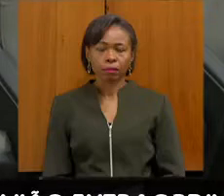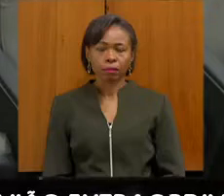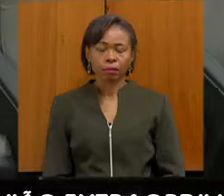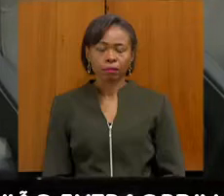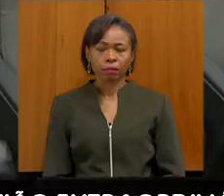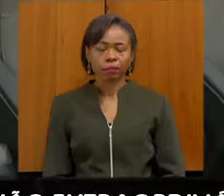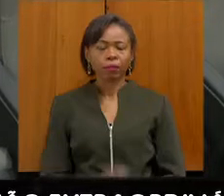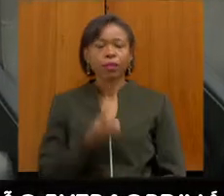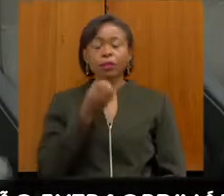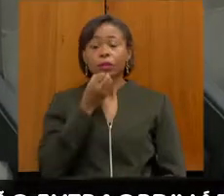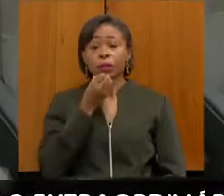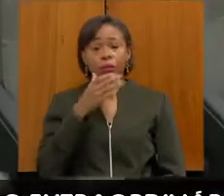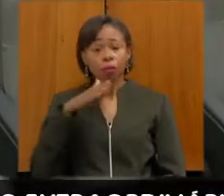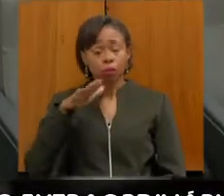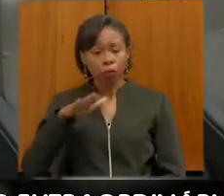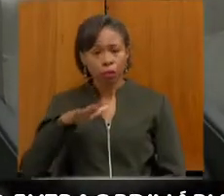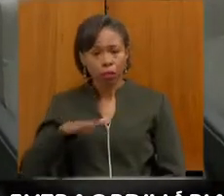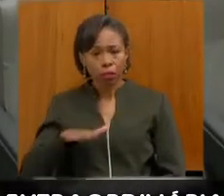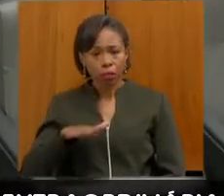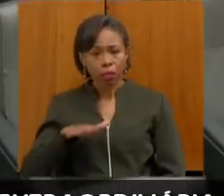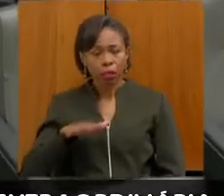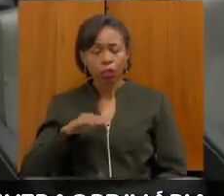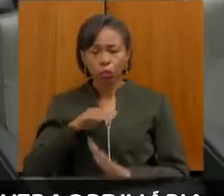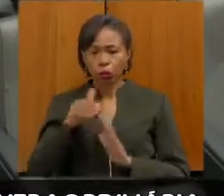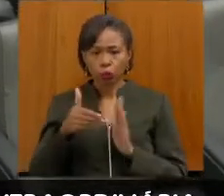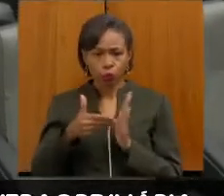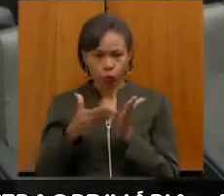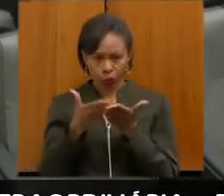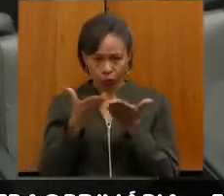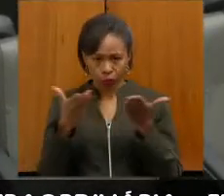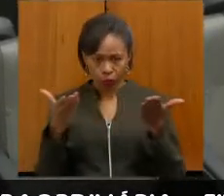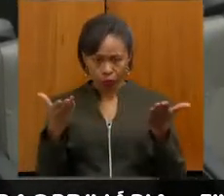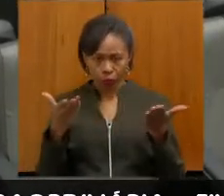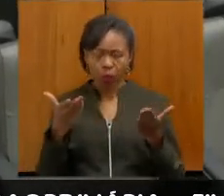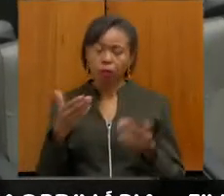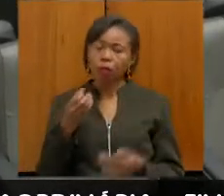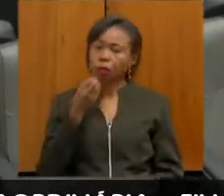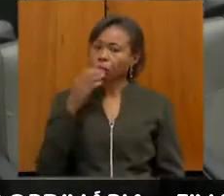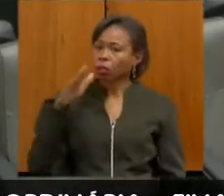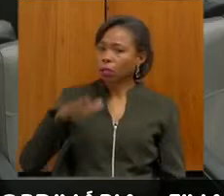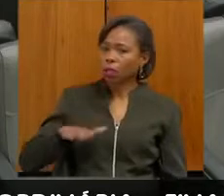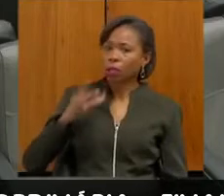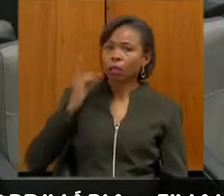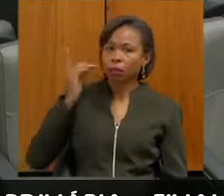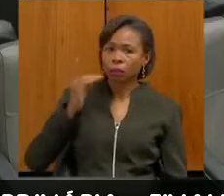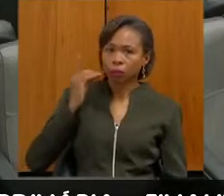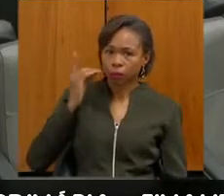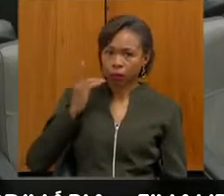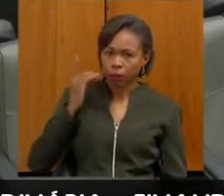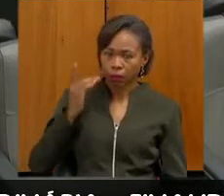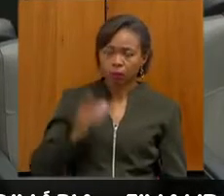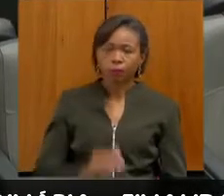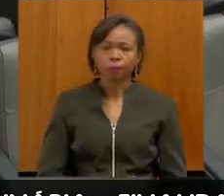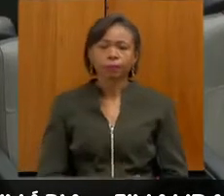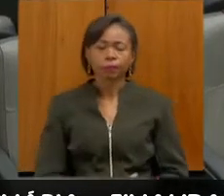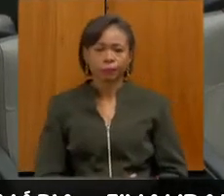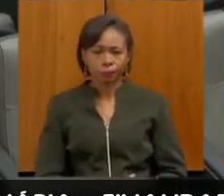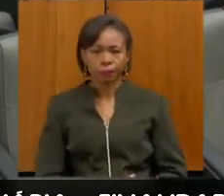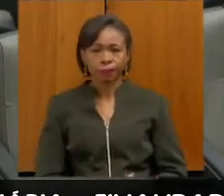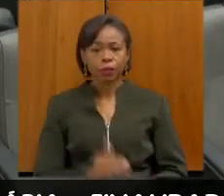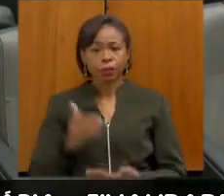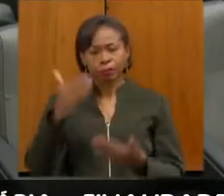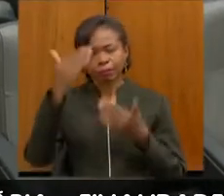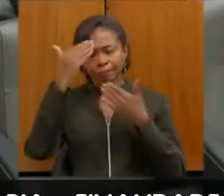Boa tarde a todos. Boa tarde, deputado. Boa tarde. Muito